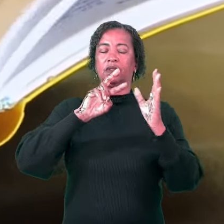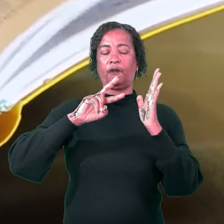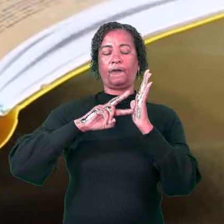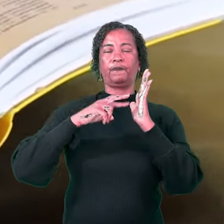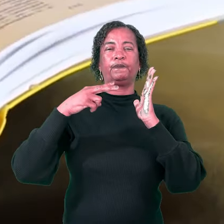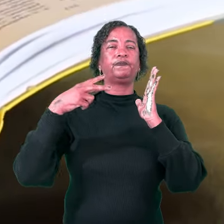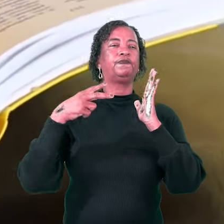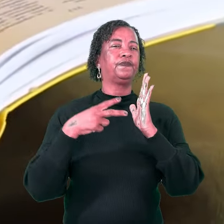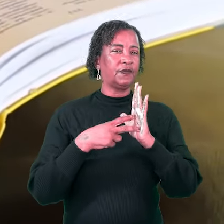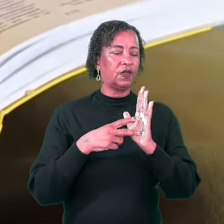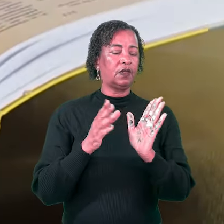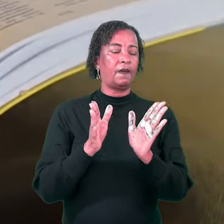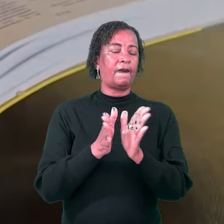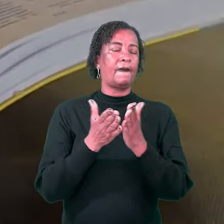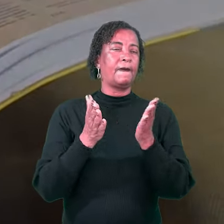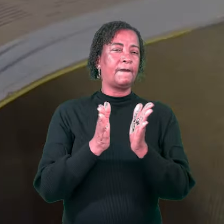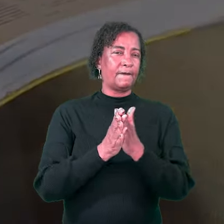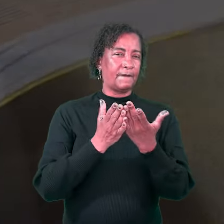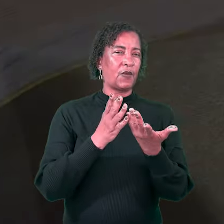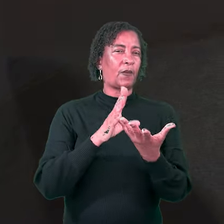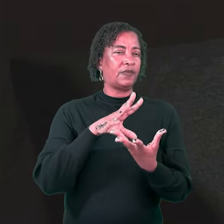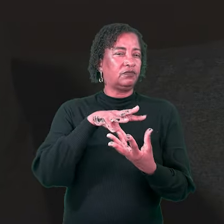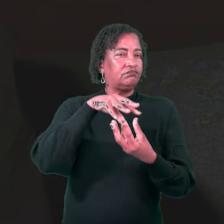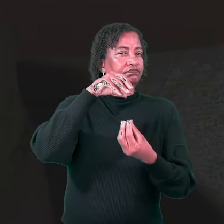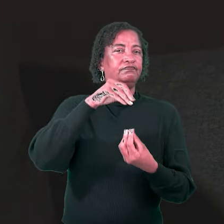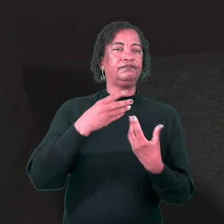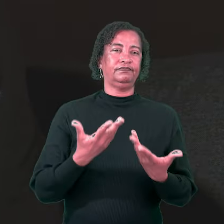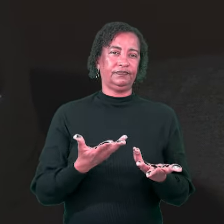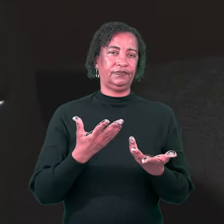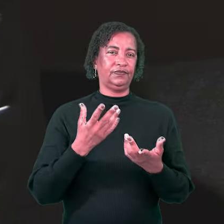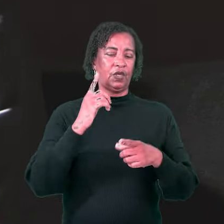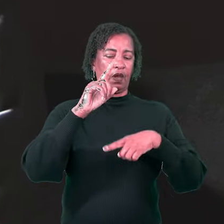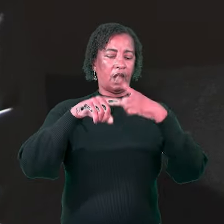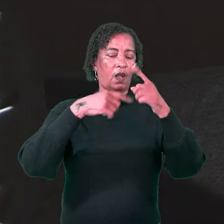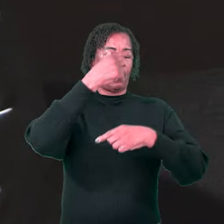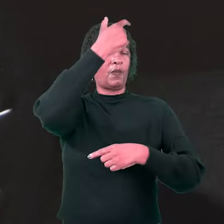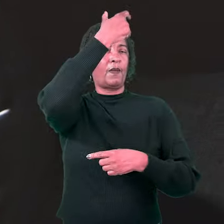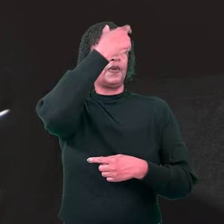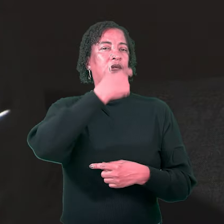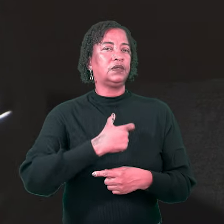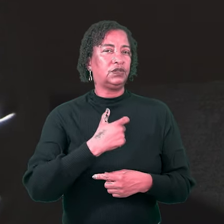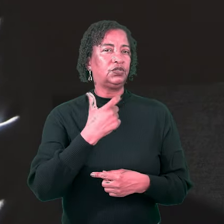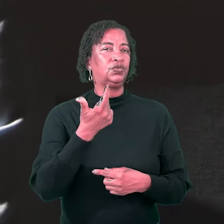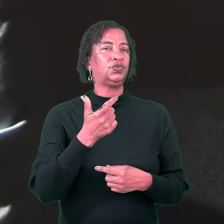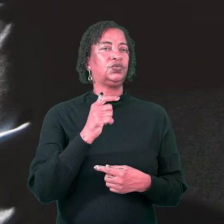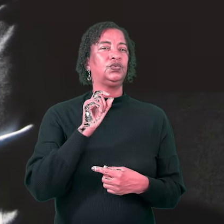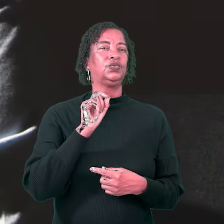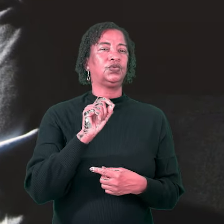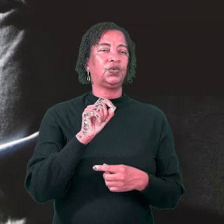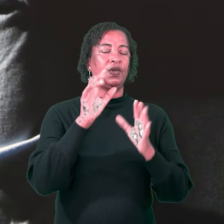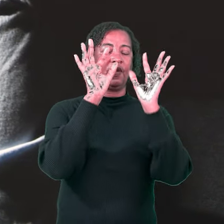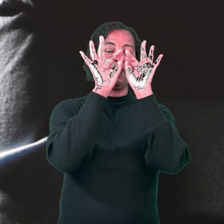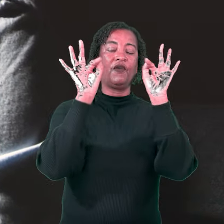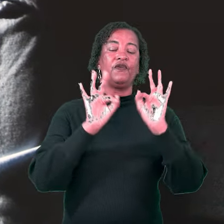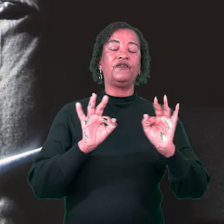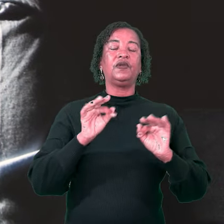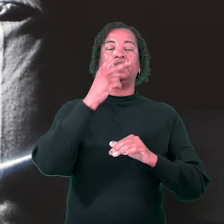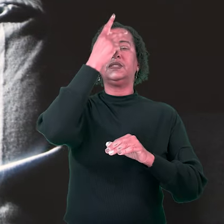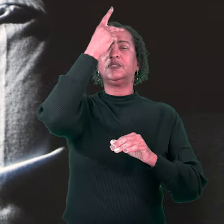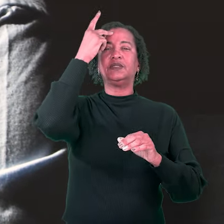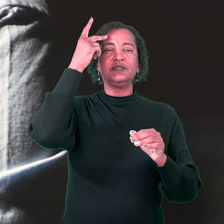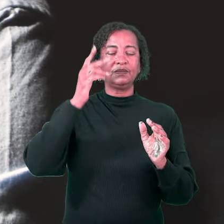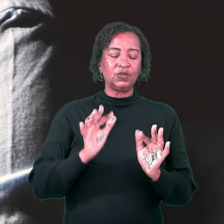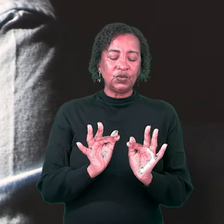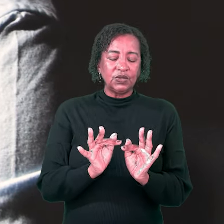significado de ser pobre de espírito. A próxima atitude, bem-aventurada, é bem-aventurados os